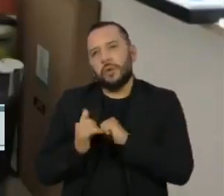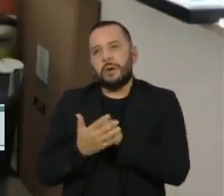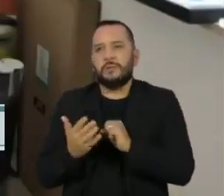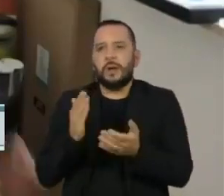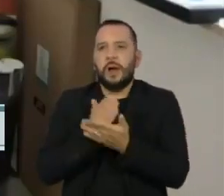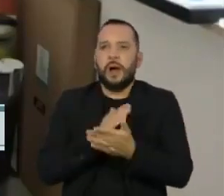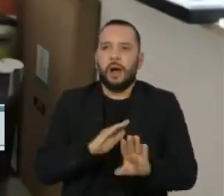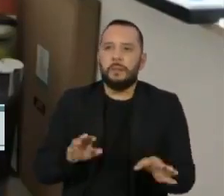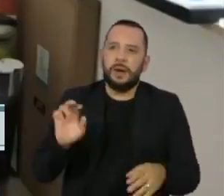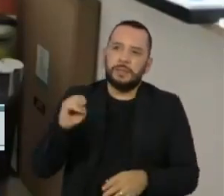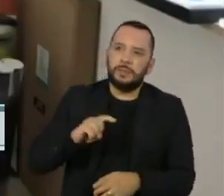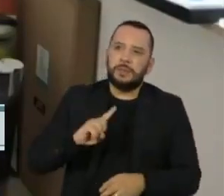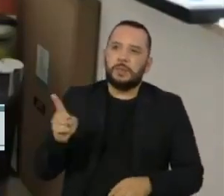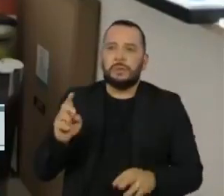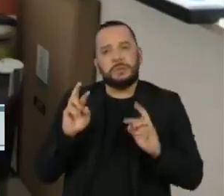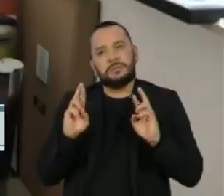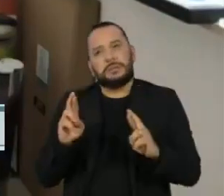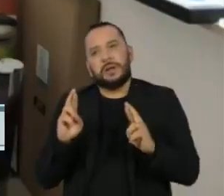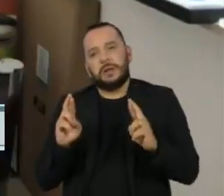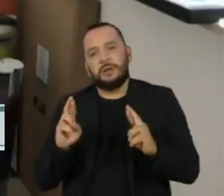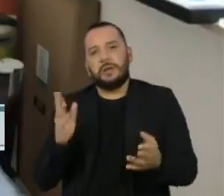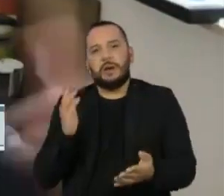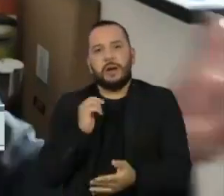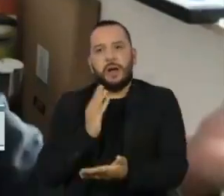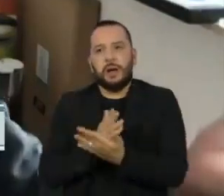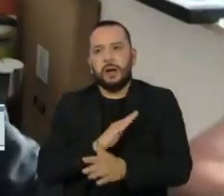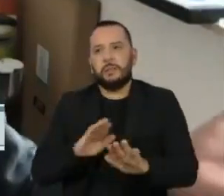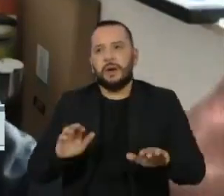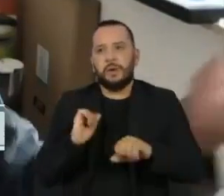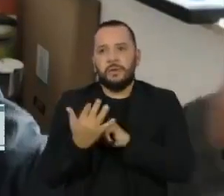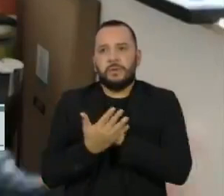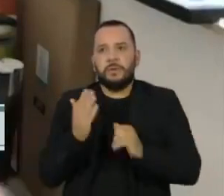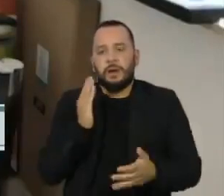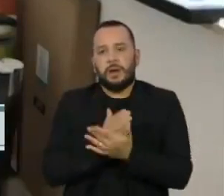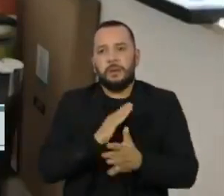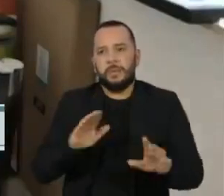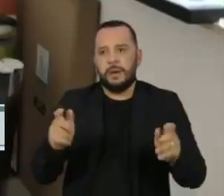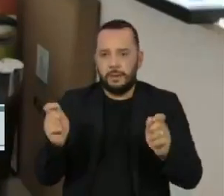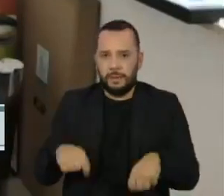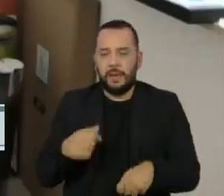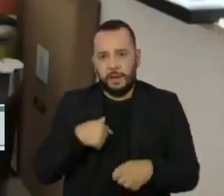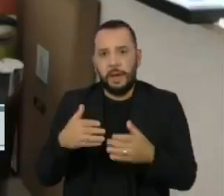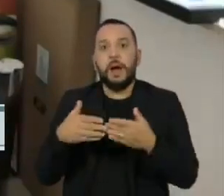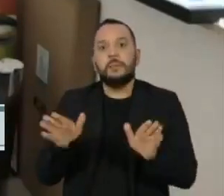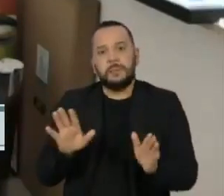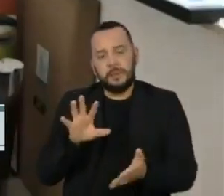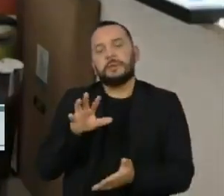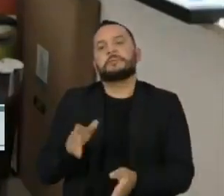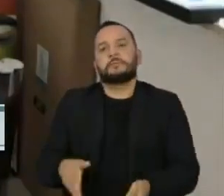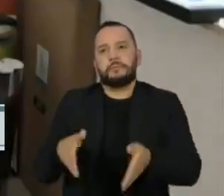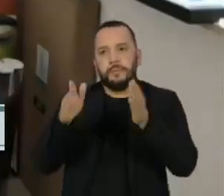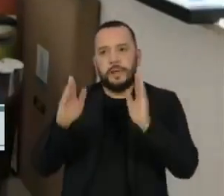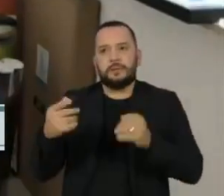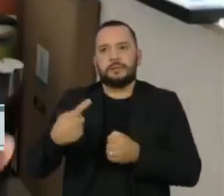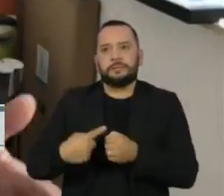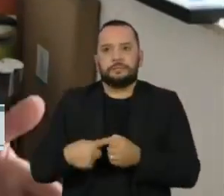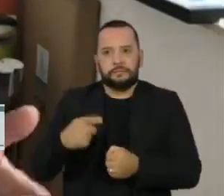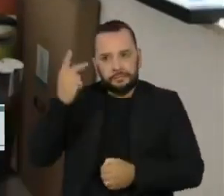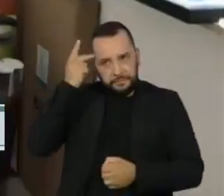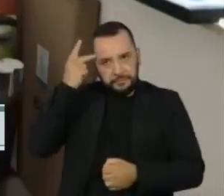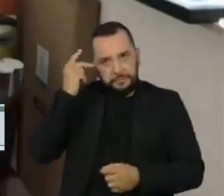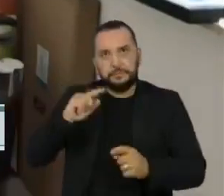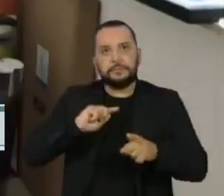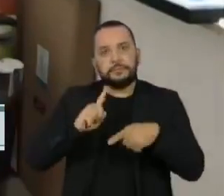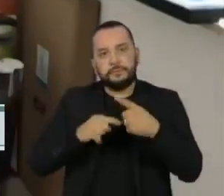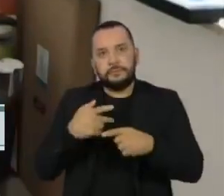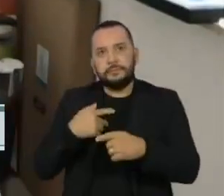espero que o mais breve possível já possamos estar funcionando na cidade de São Paulo e logo na